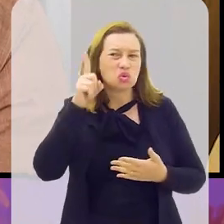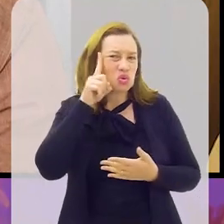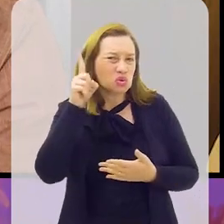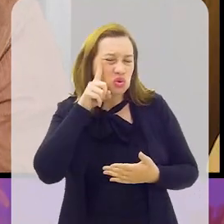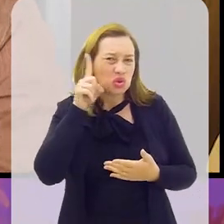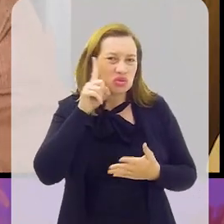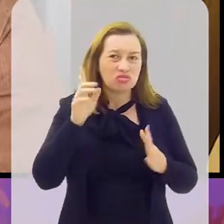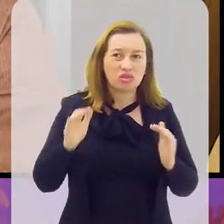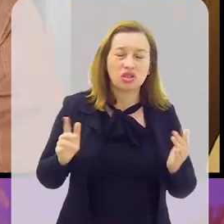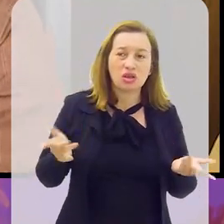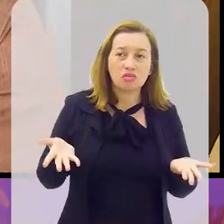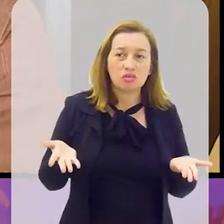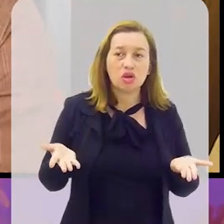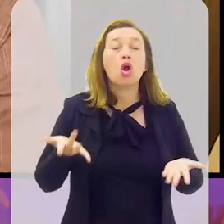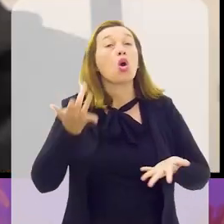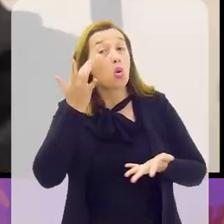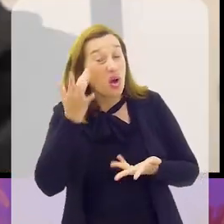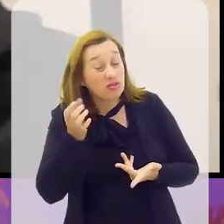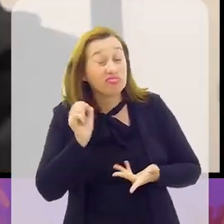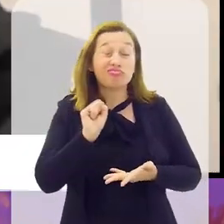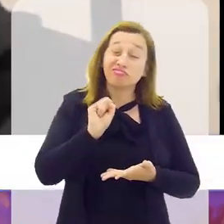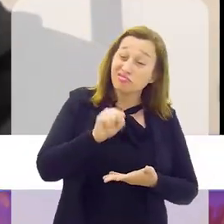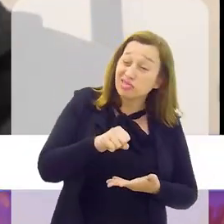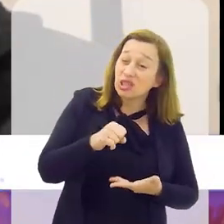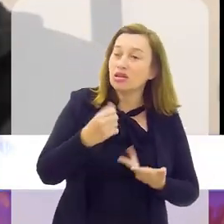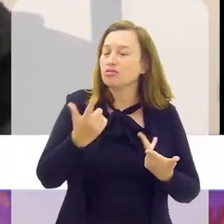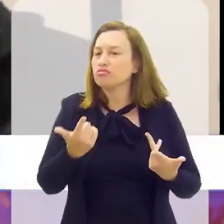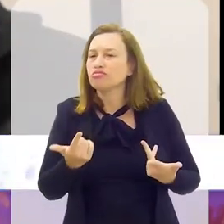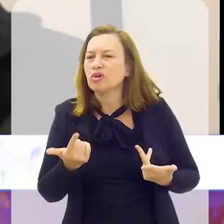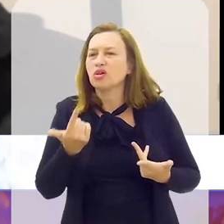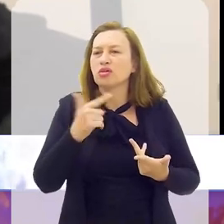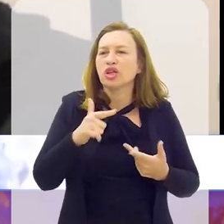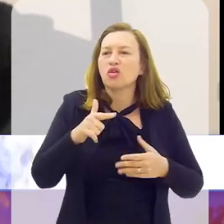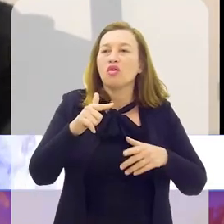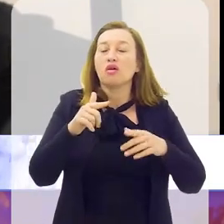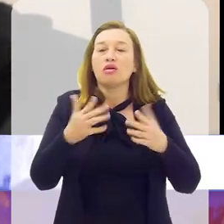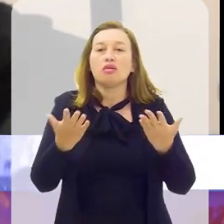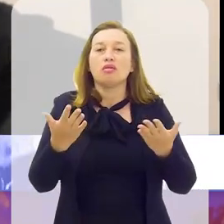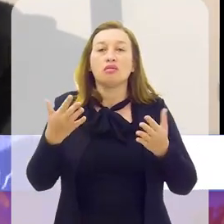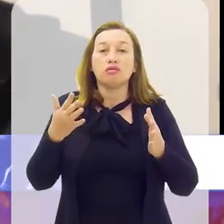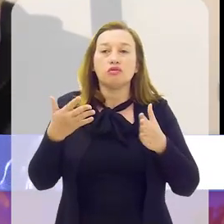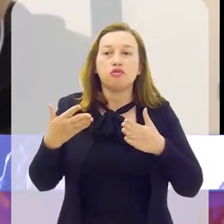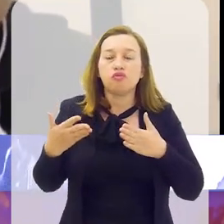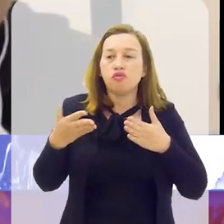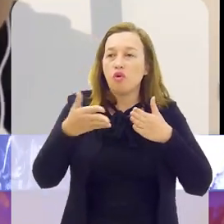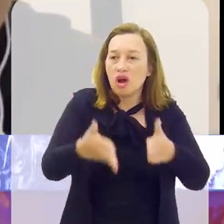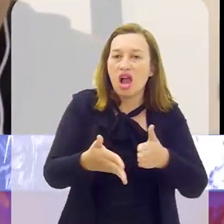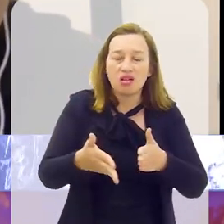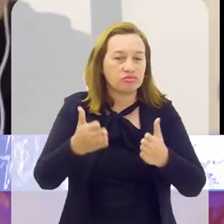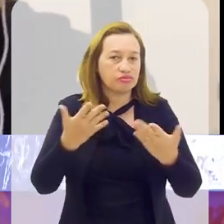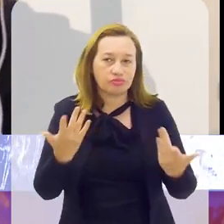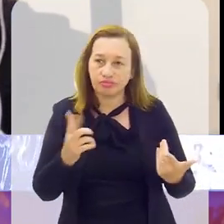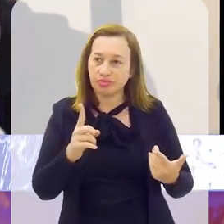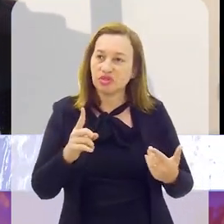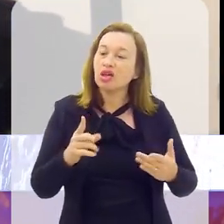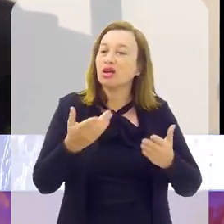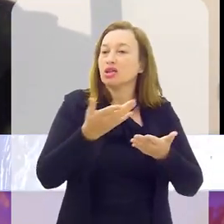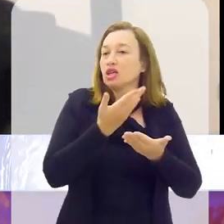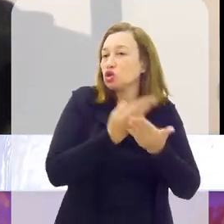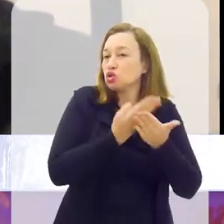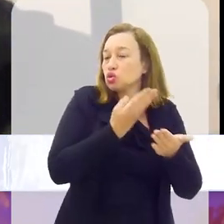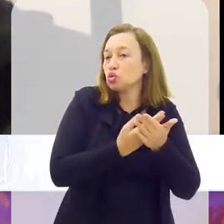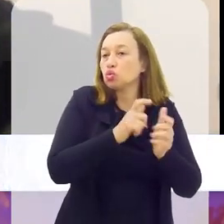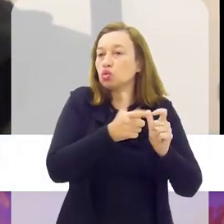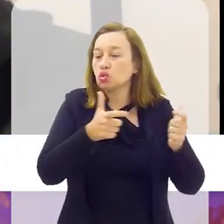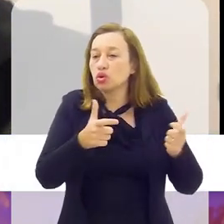no seu dia a dia? Eu acho que em certo sentido, sim. Não dá para fazer uma relação tão direta assim, né? Porque você tem